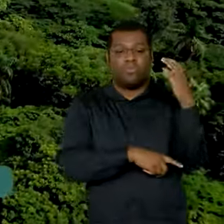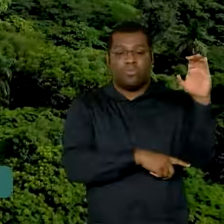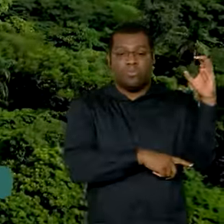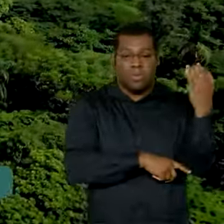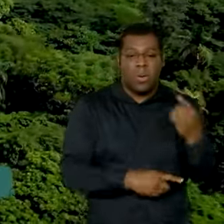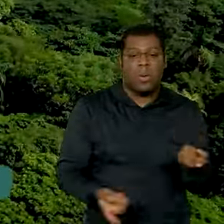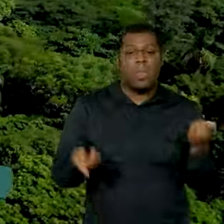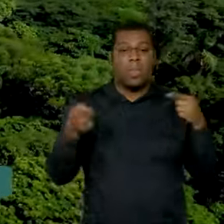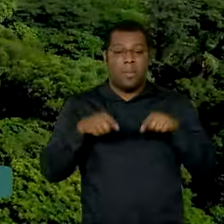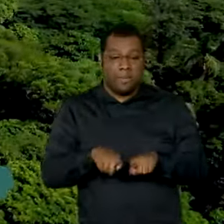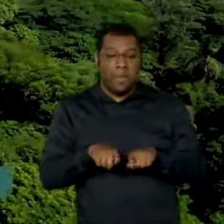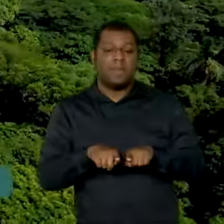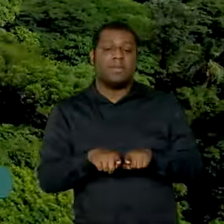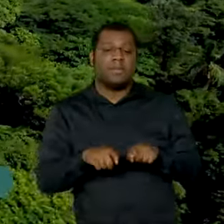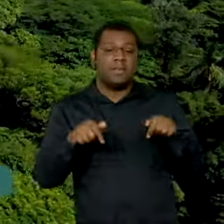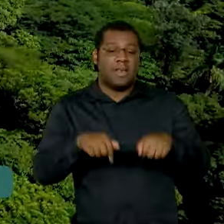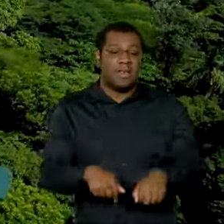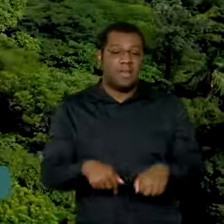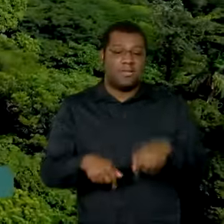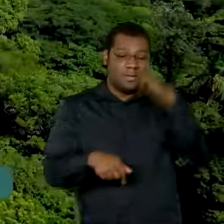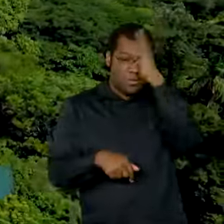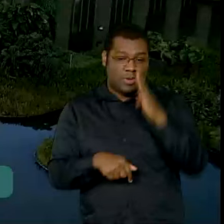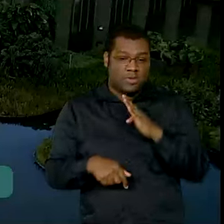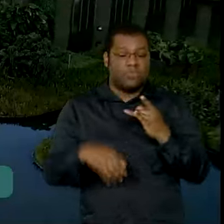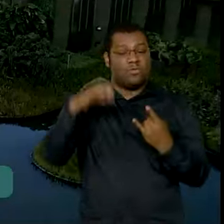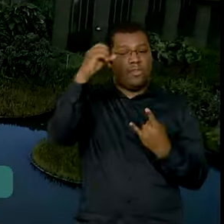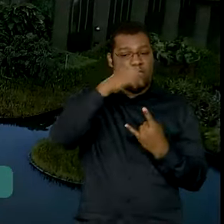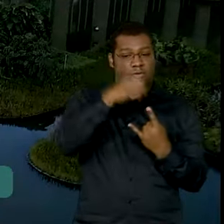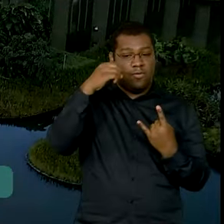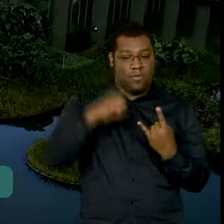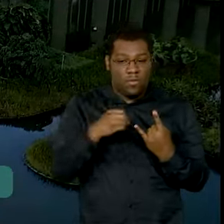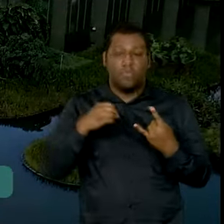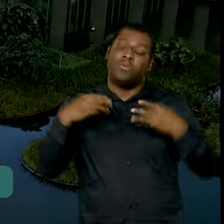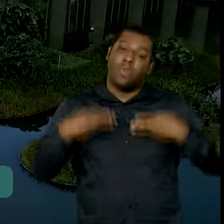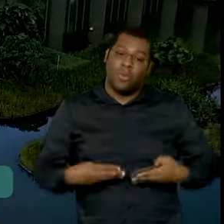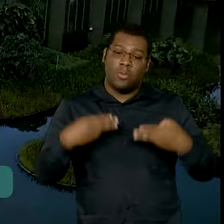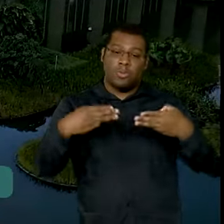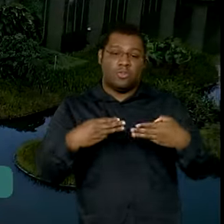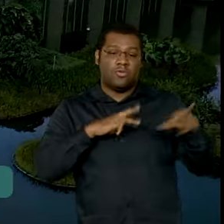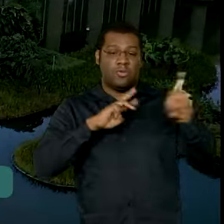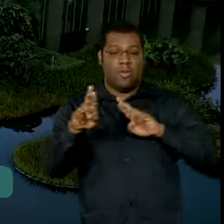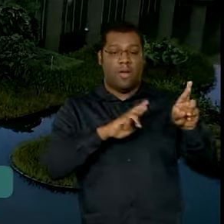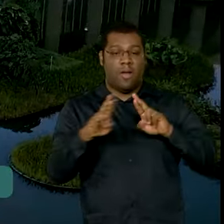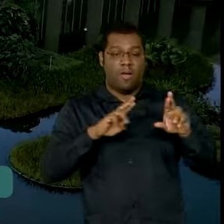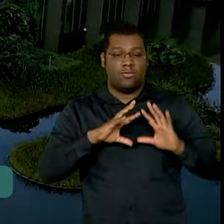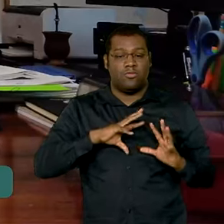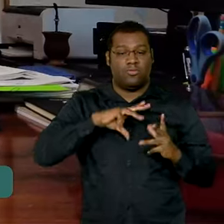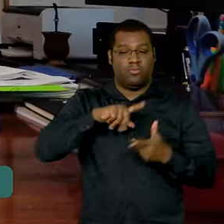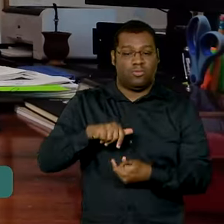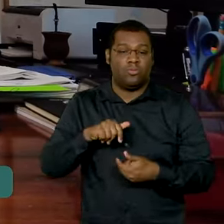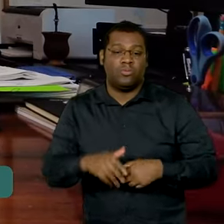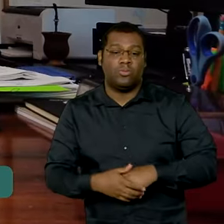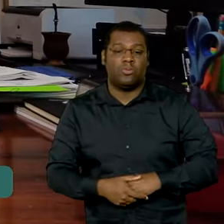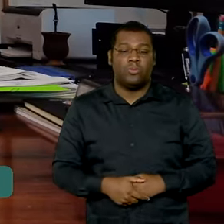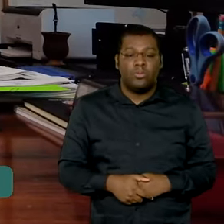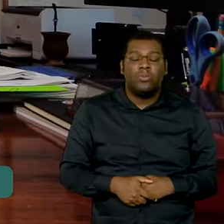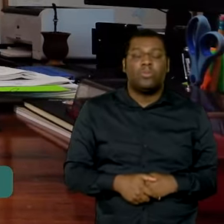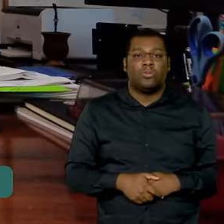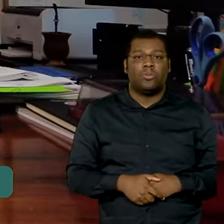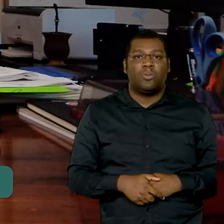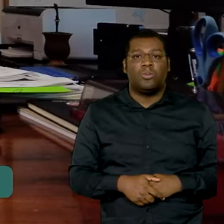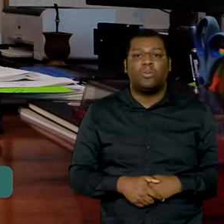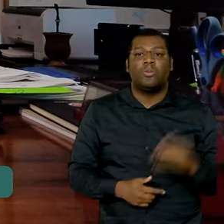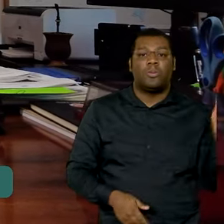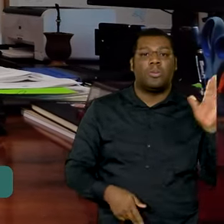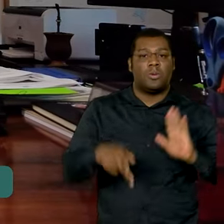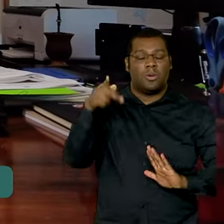Agência Brasileira de Cooperação, a Fiocruz, e o Ministério das Relações Exteriores. Esse é um dos